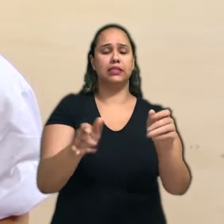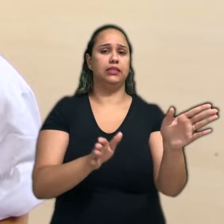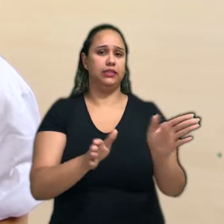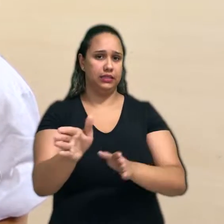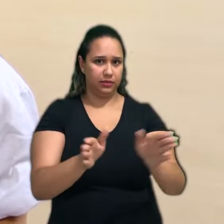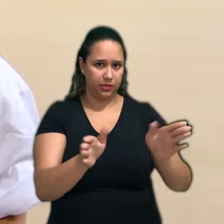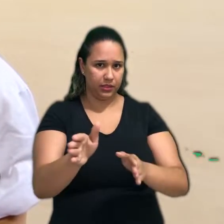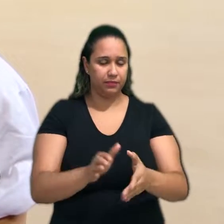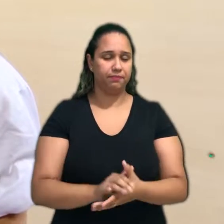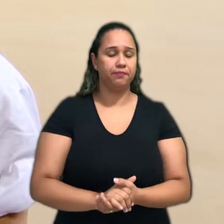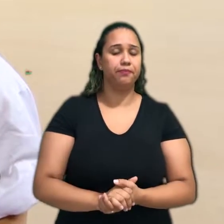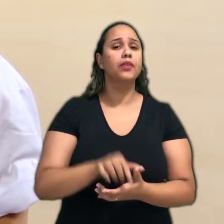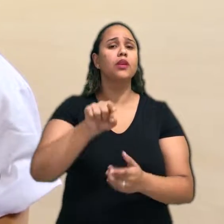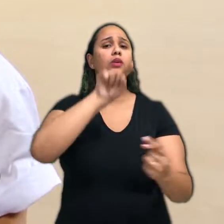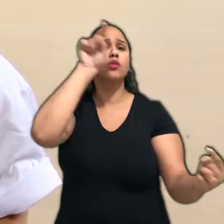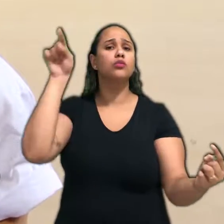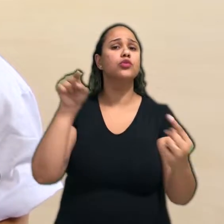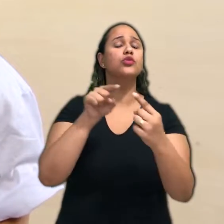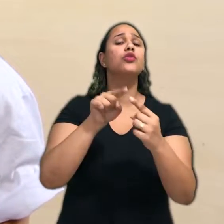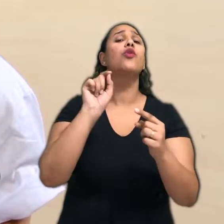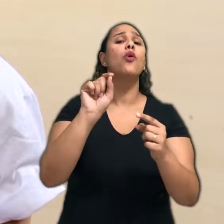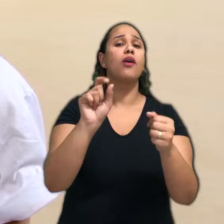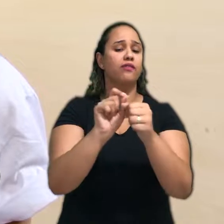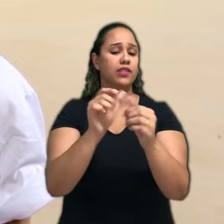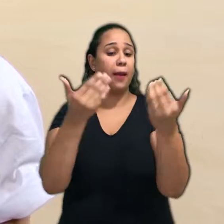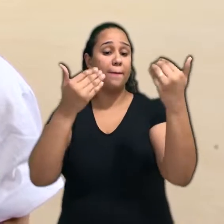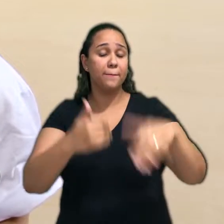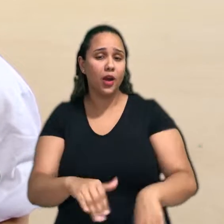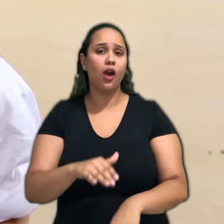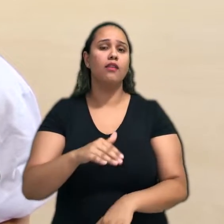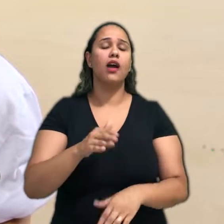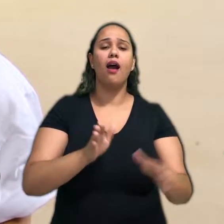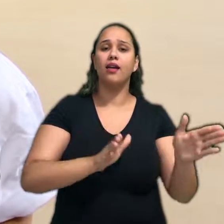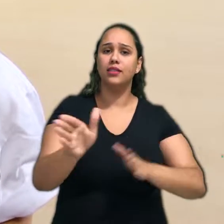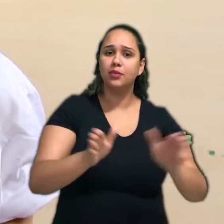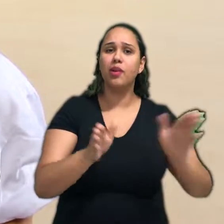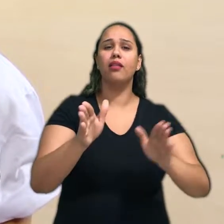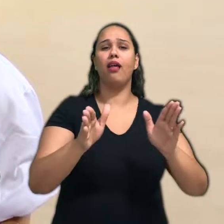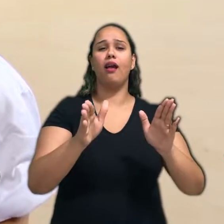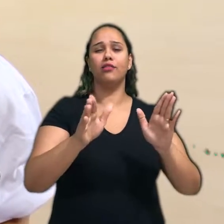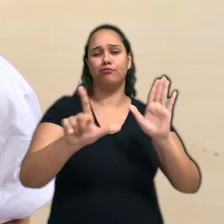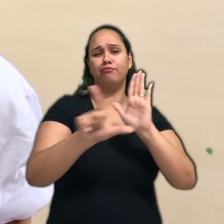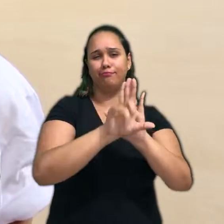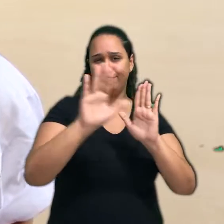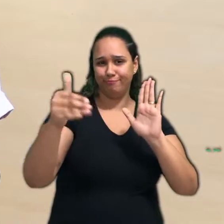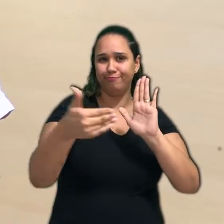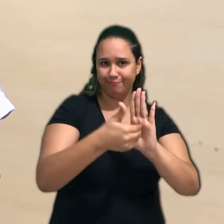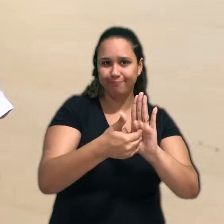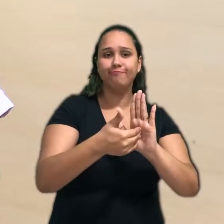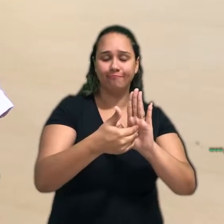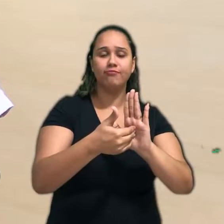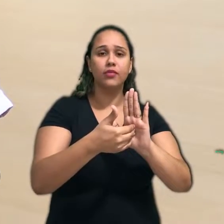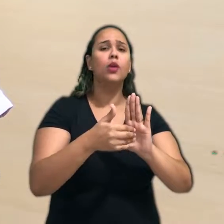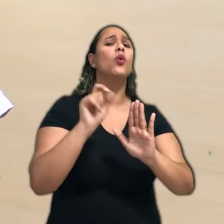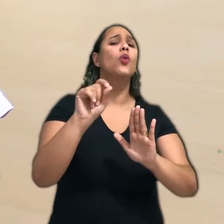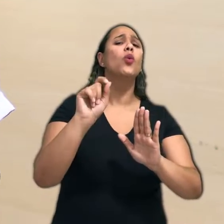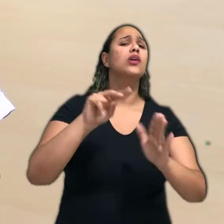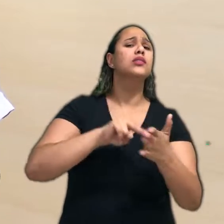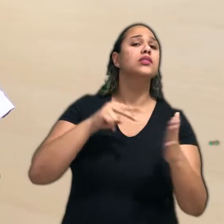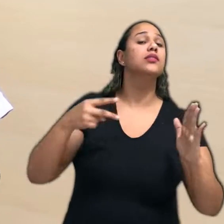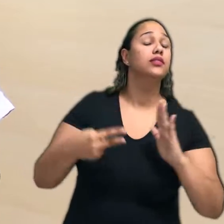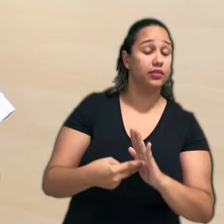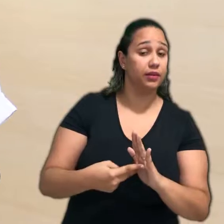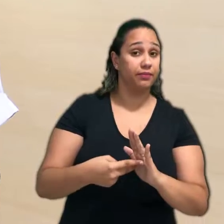Ele tem como objetivo tornar o processo mais acessível, conforme estabelece o Estatuto da Pessoa com Deficiência. Mas o que isso significa?